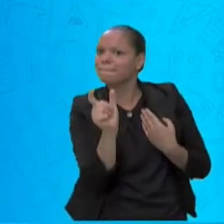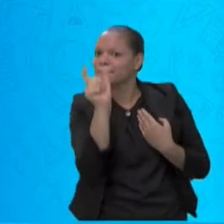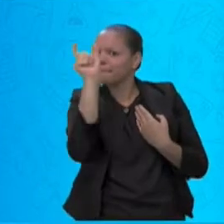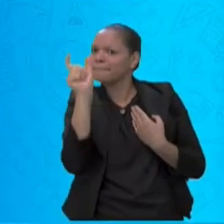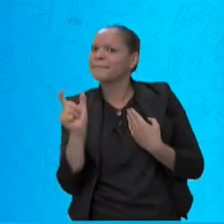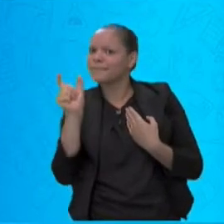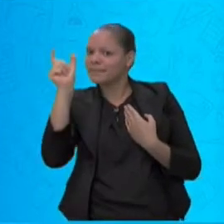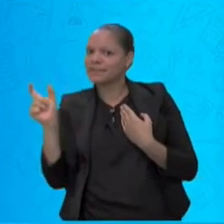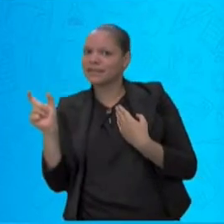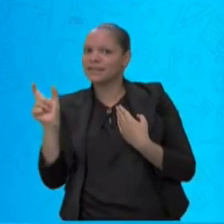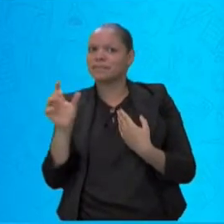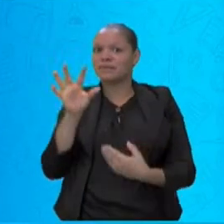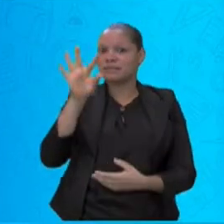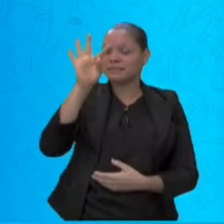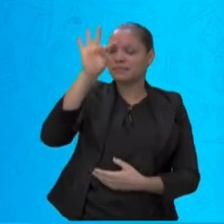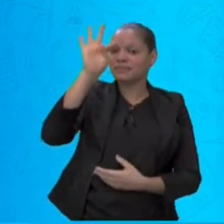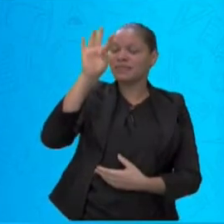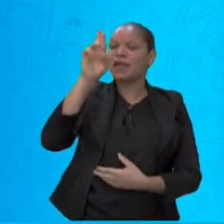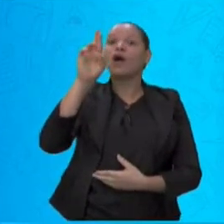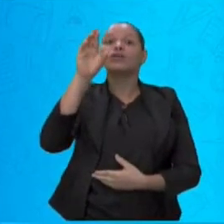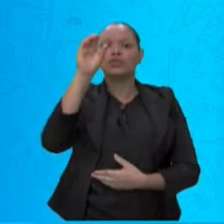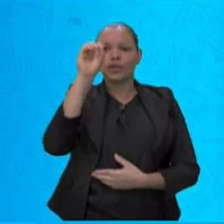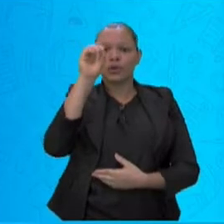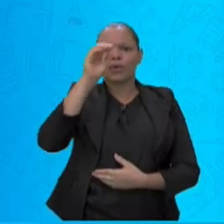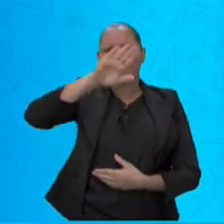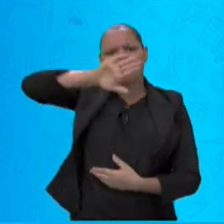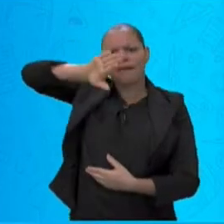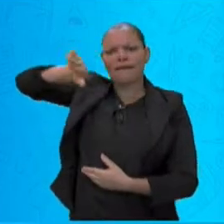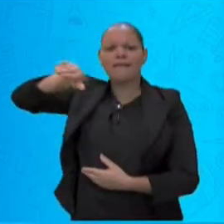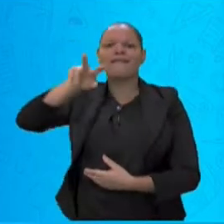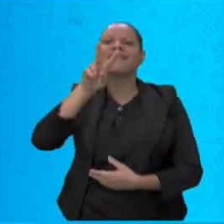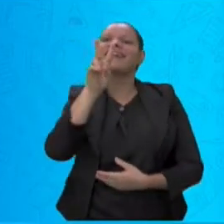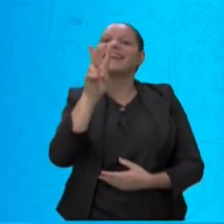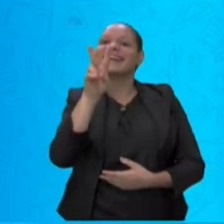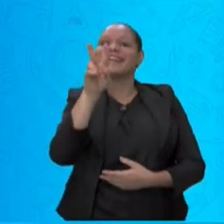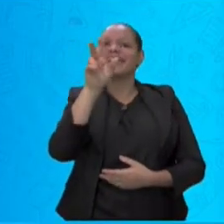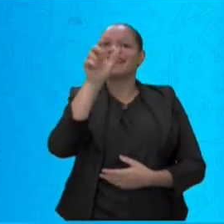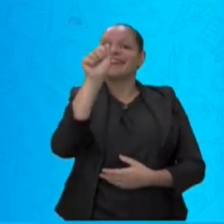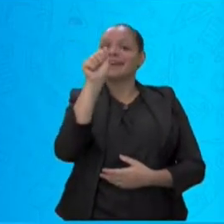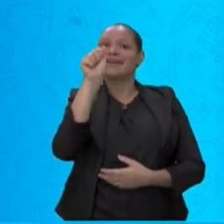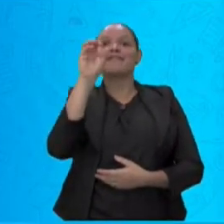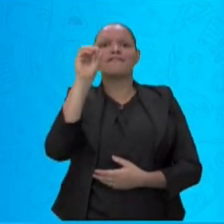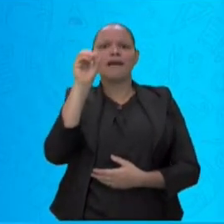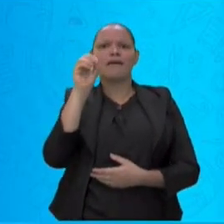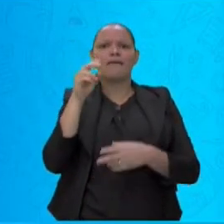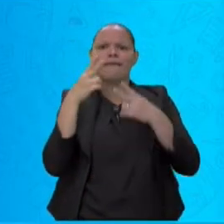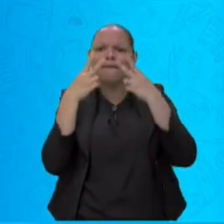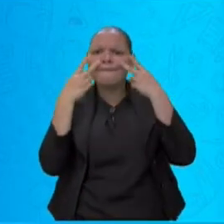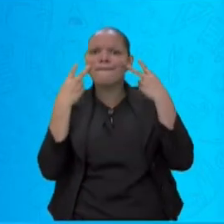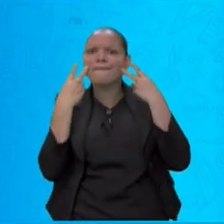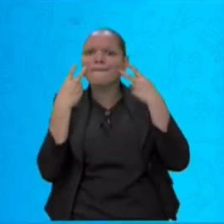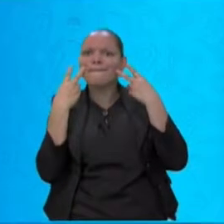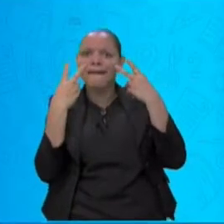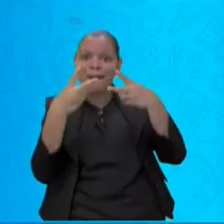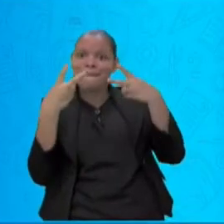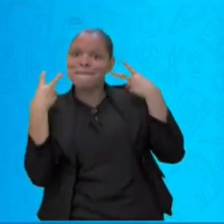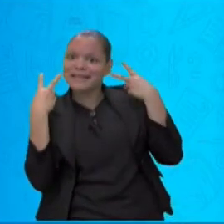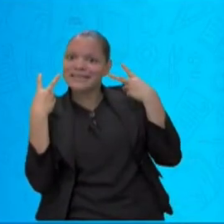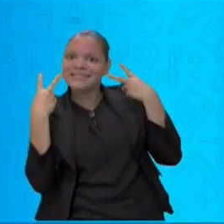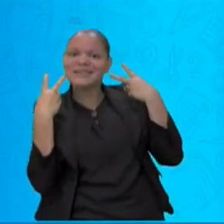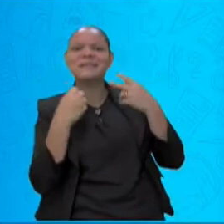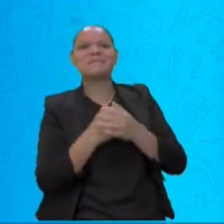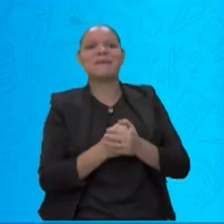Ó, trovão. Percebe que o T e o R juntou com o O e ficou na